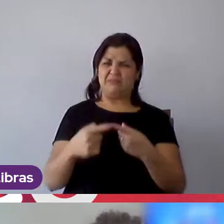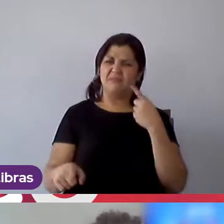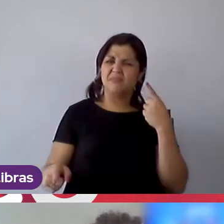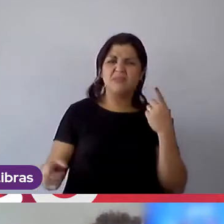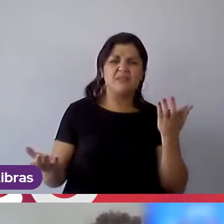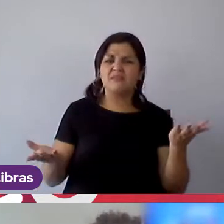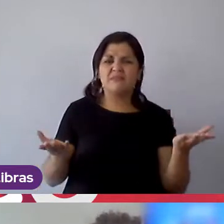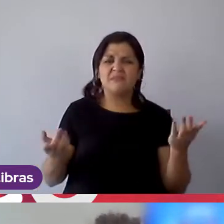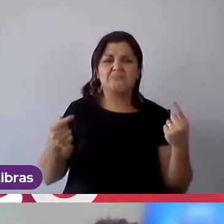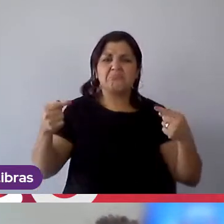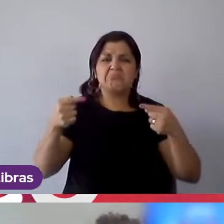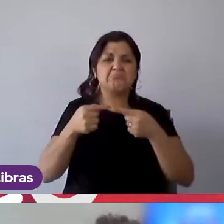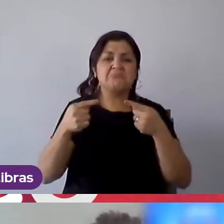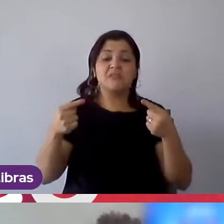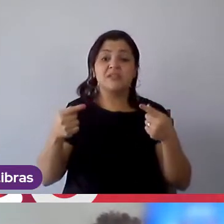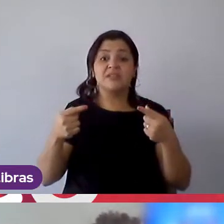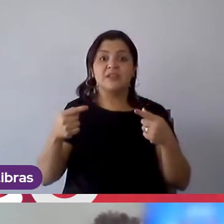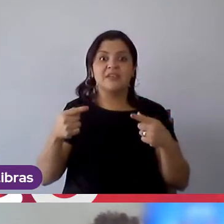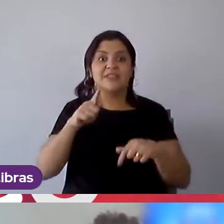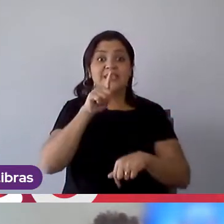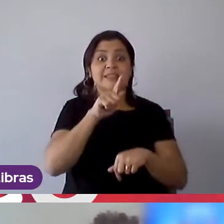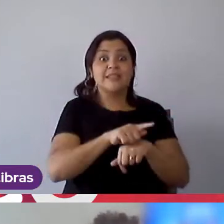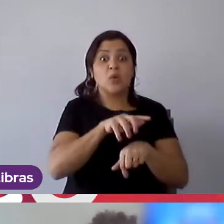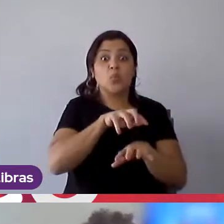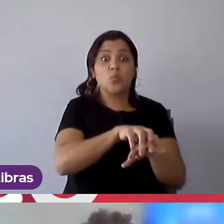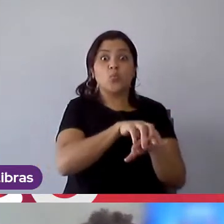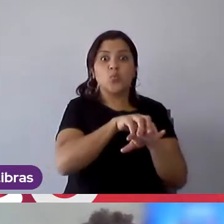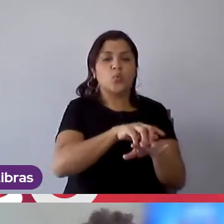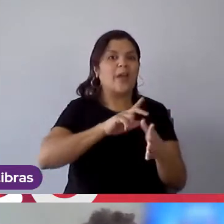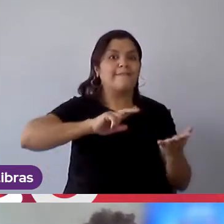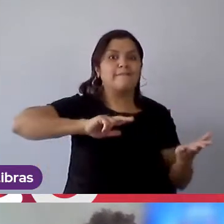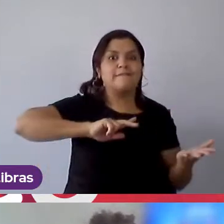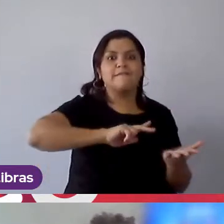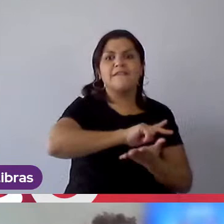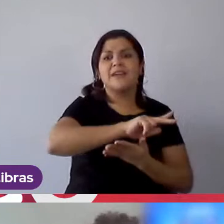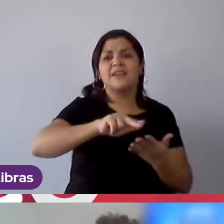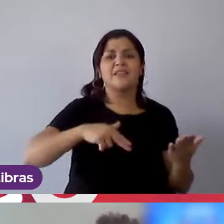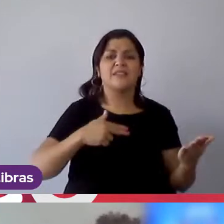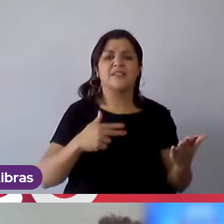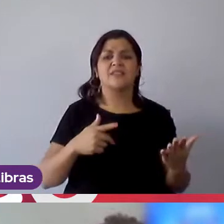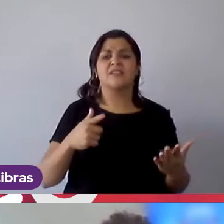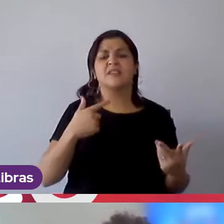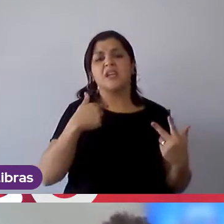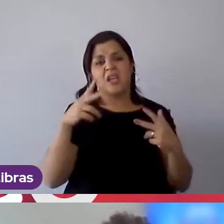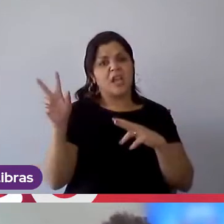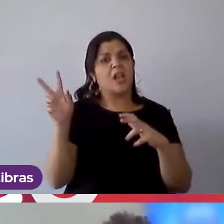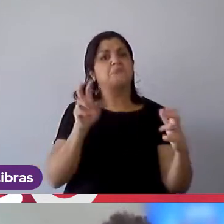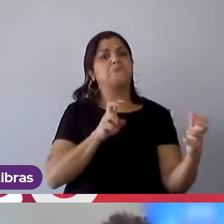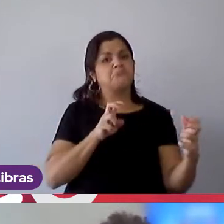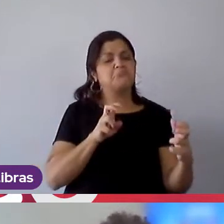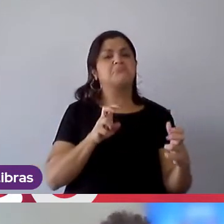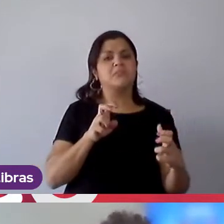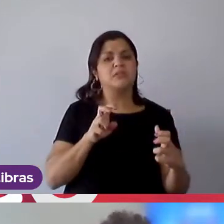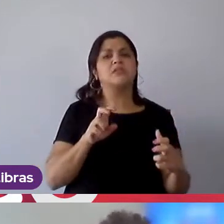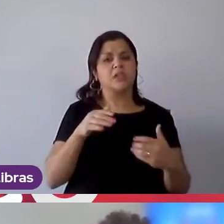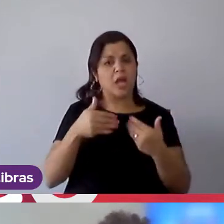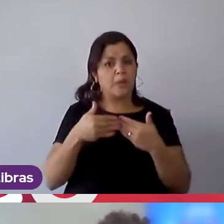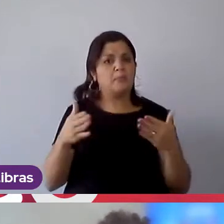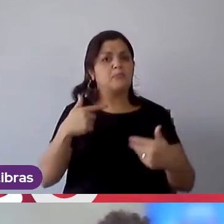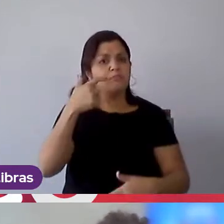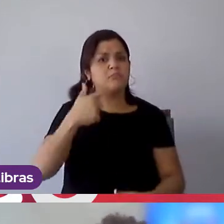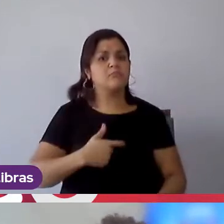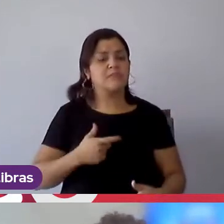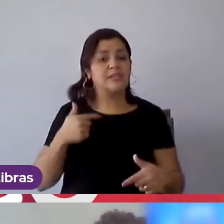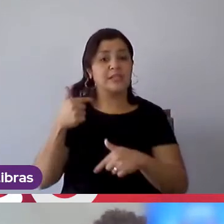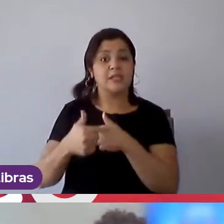por que o que tem a ver gestão de turismo é muita coisa, pessoal é muita coisa e a Mundoeliz reconheceu isso eu acredito eu e a Mundoeliz abriu as portas pra mim